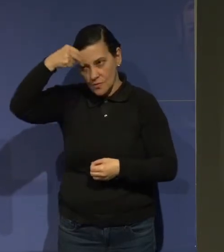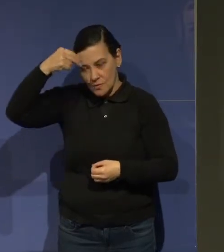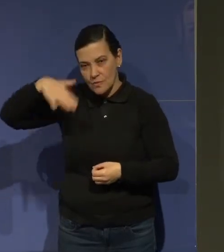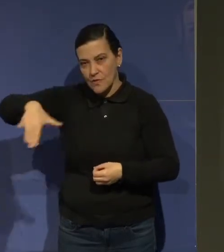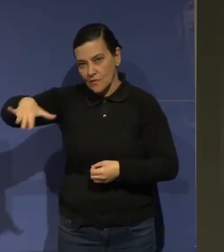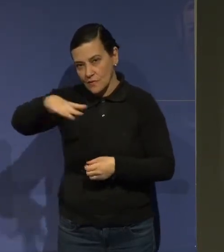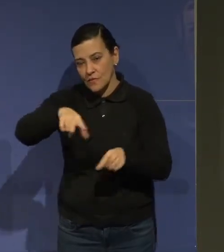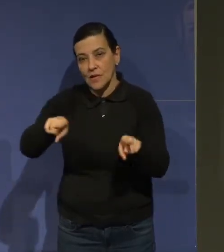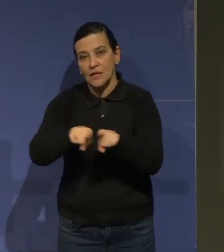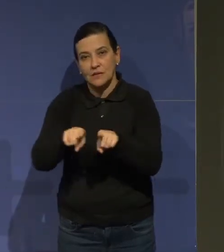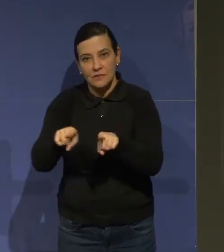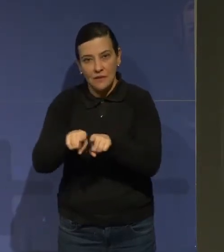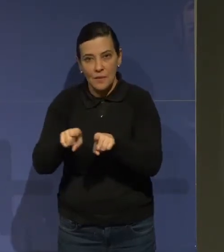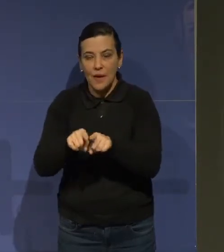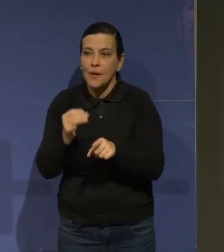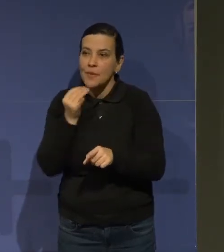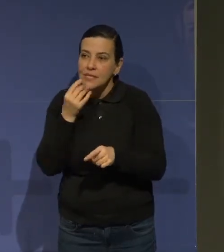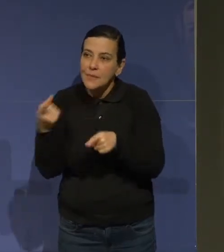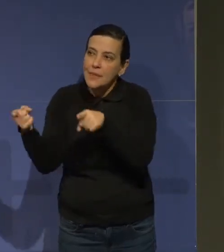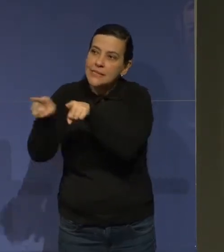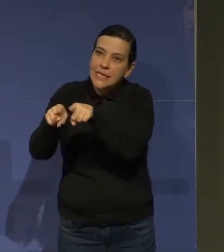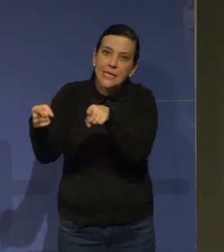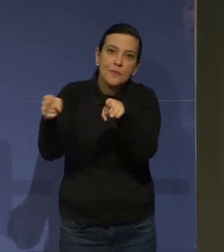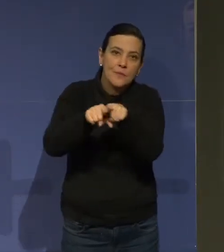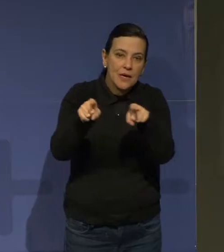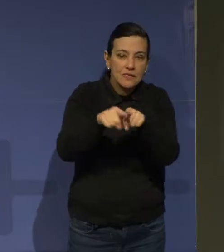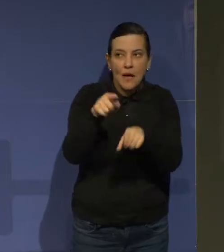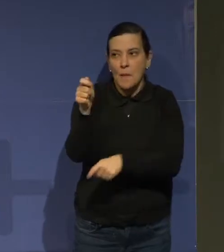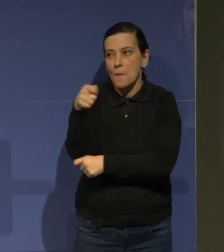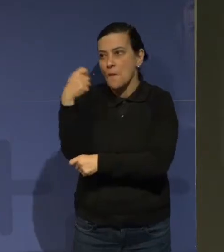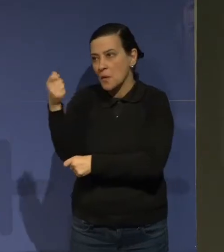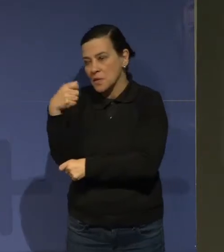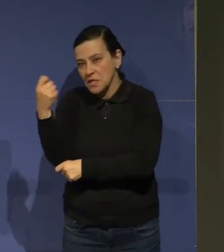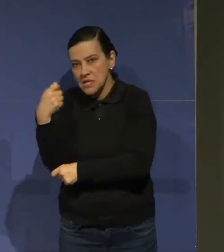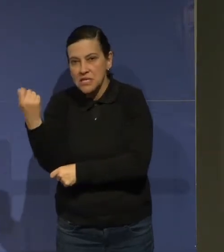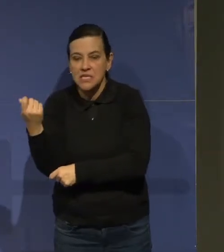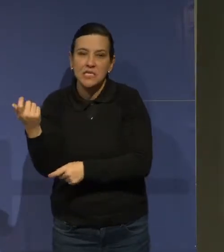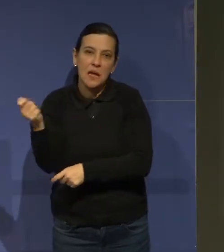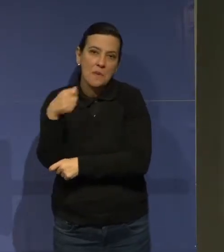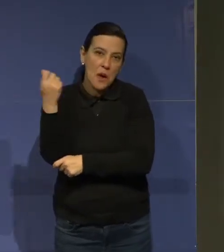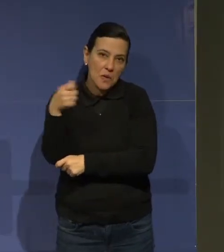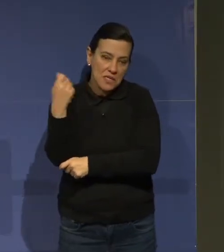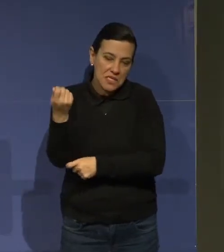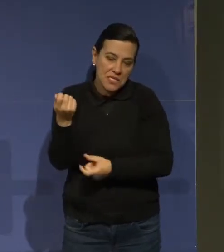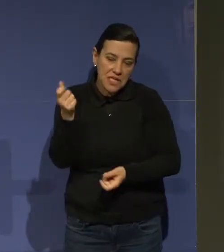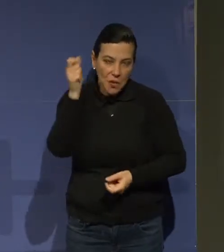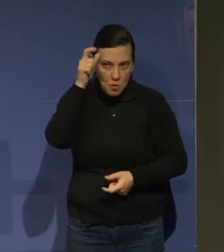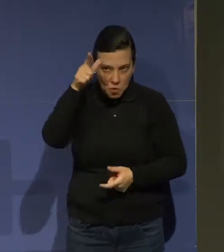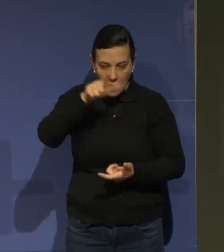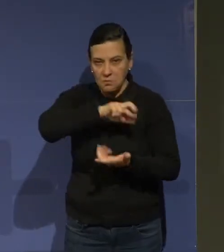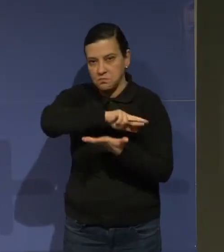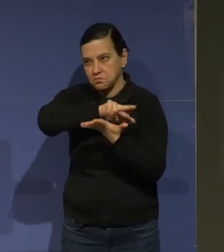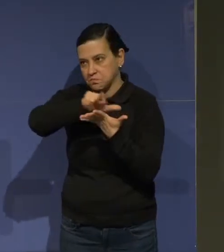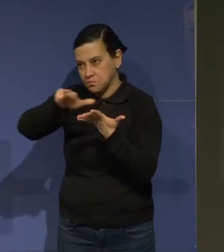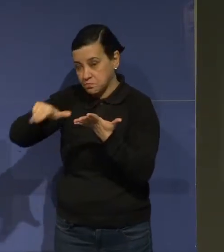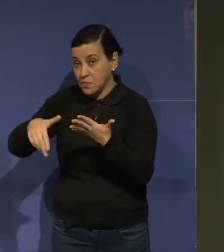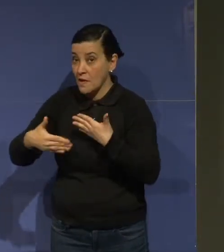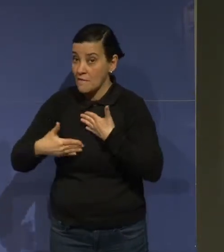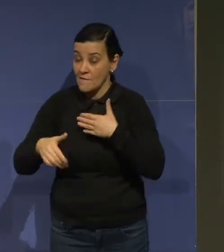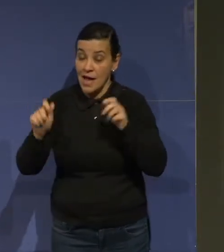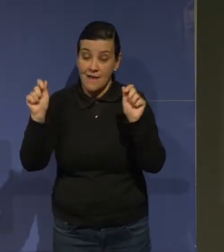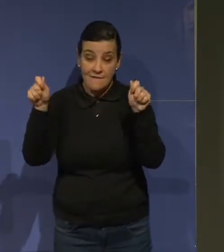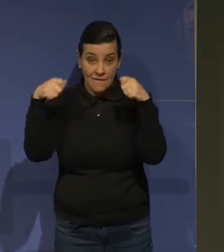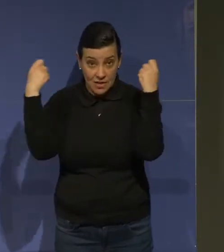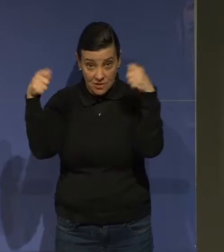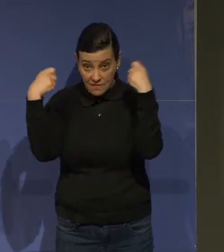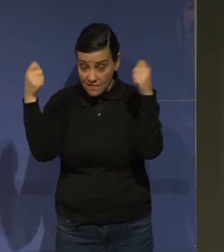também em entidades parceiras, aqui da Paulista, o Paulista Cultural e outras pela cidade. Vai ser o primeiro festival aqui no